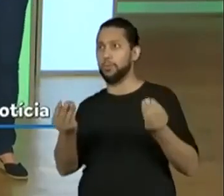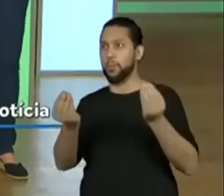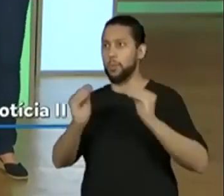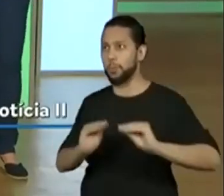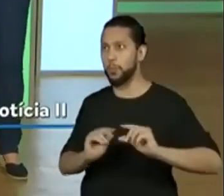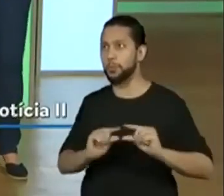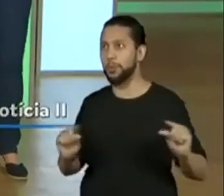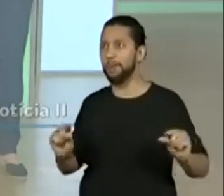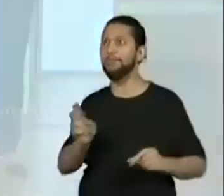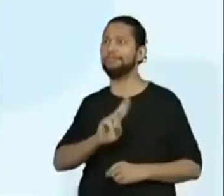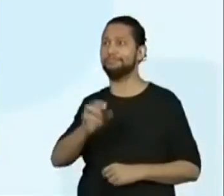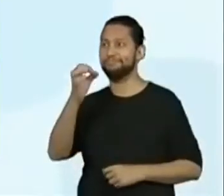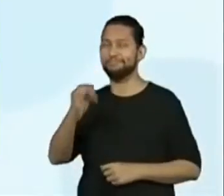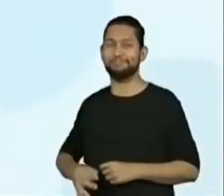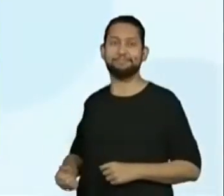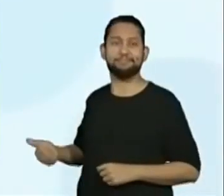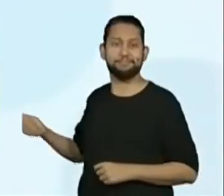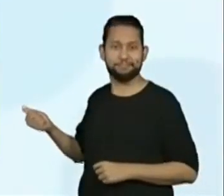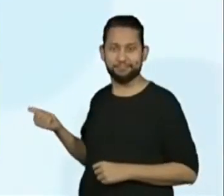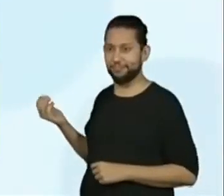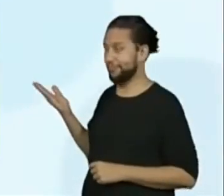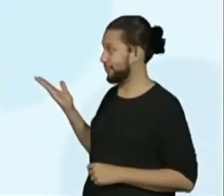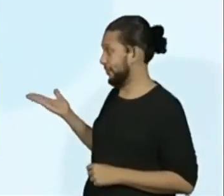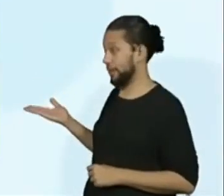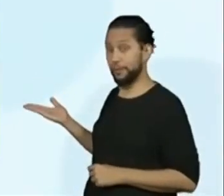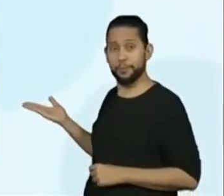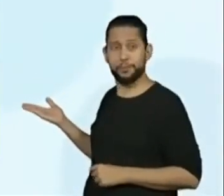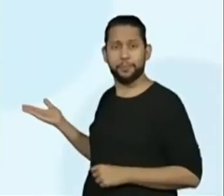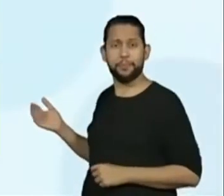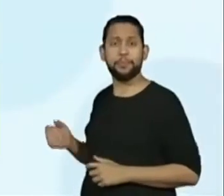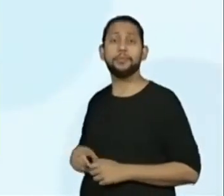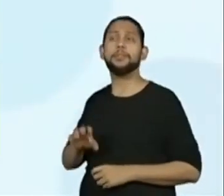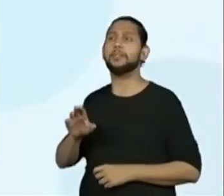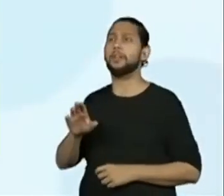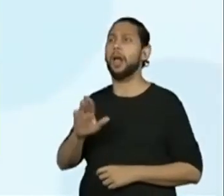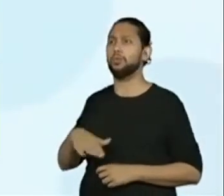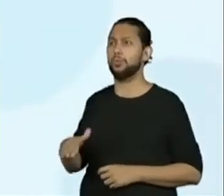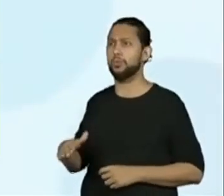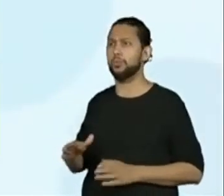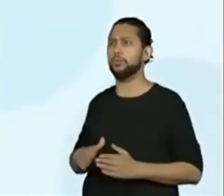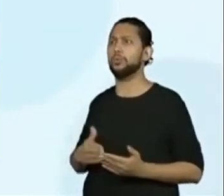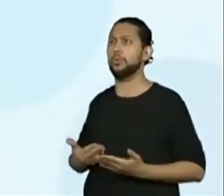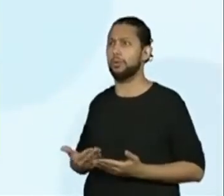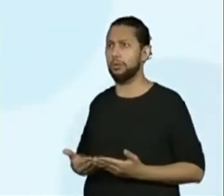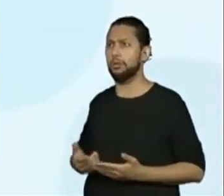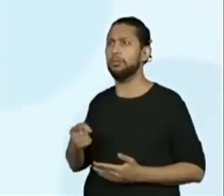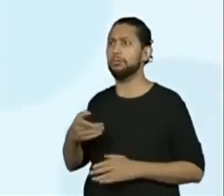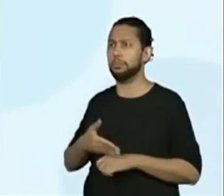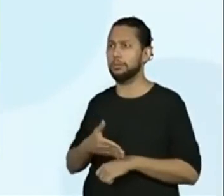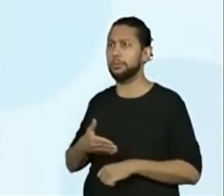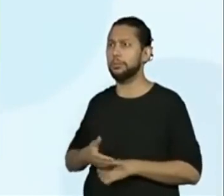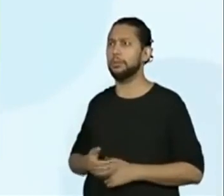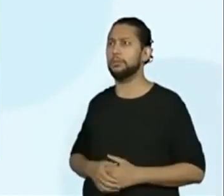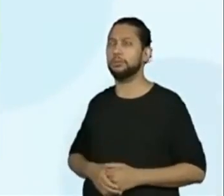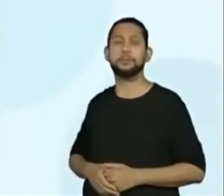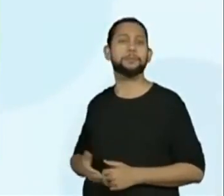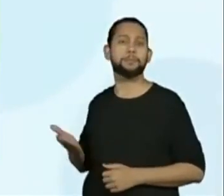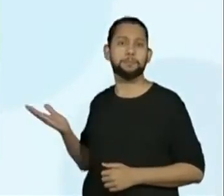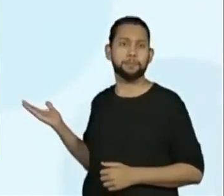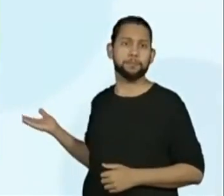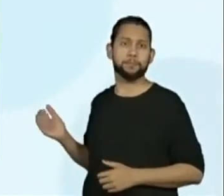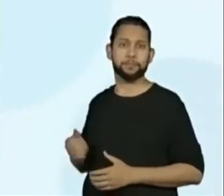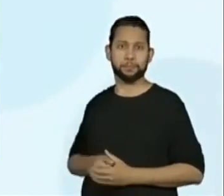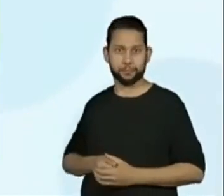gente. Isso. Olha só, os alunos da Escola Nabirra também participando, que legal. Então vamos aí,